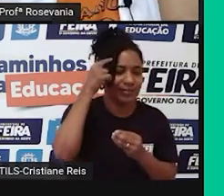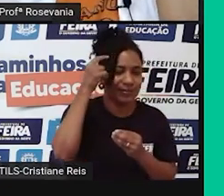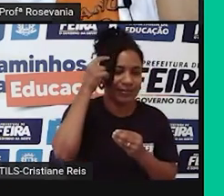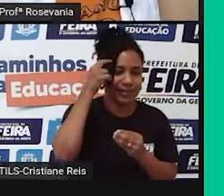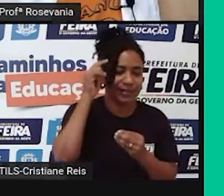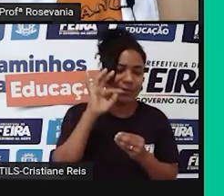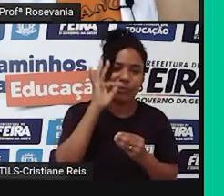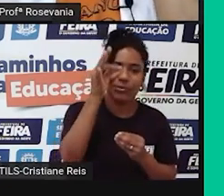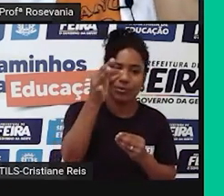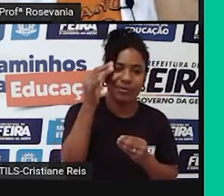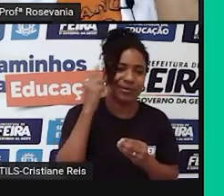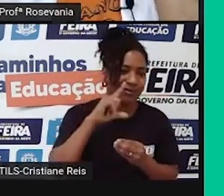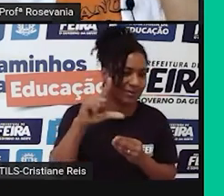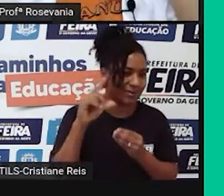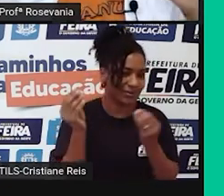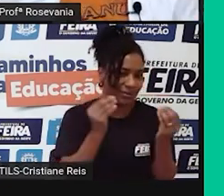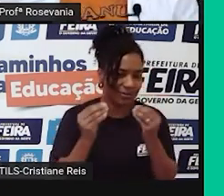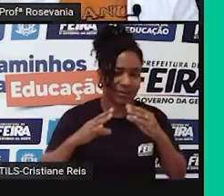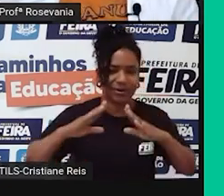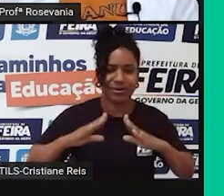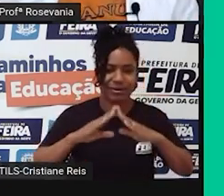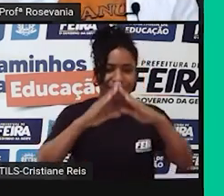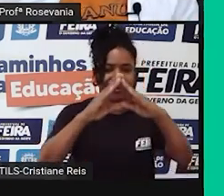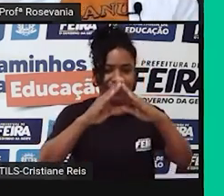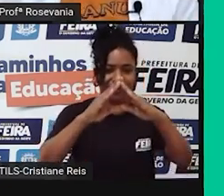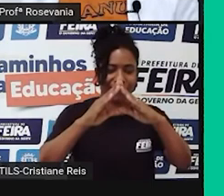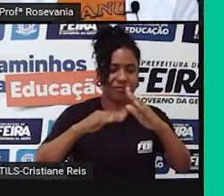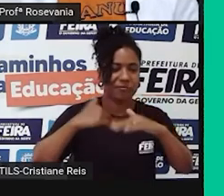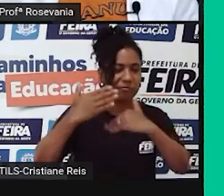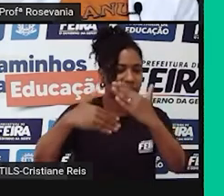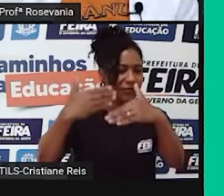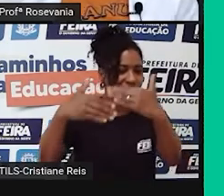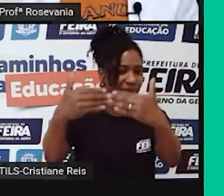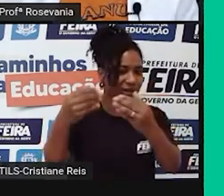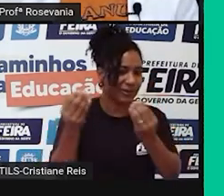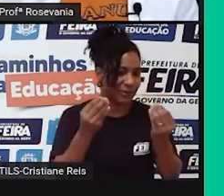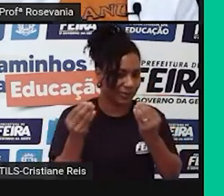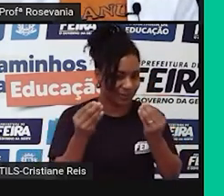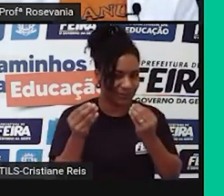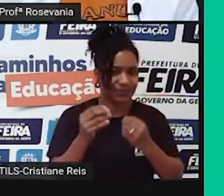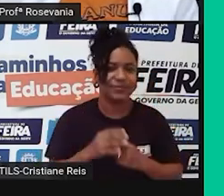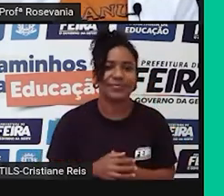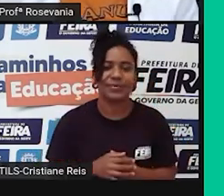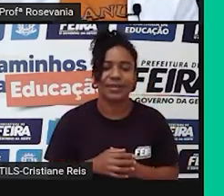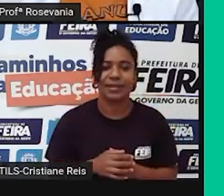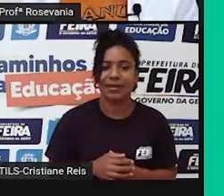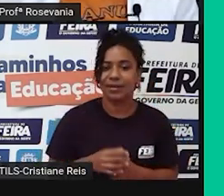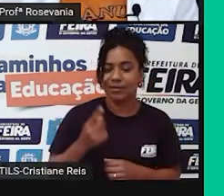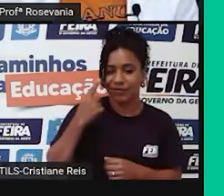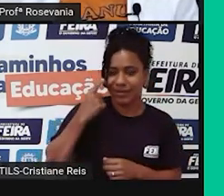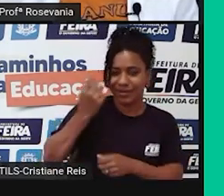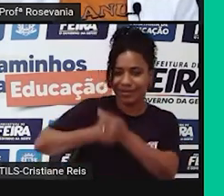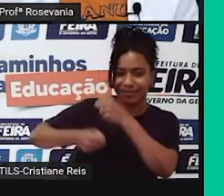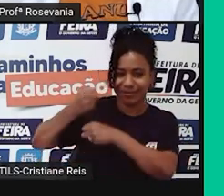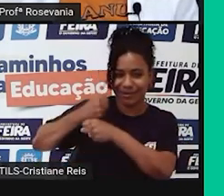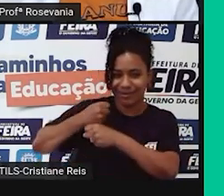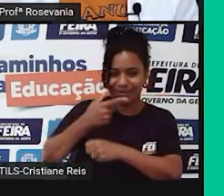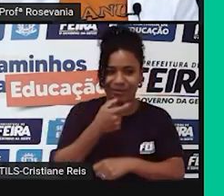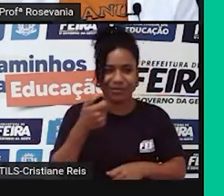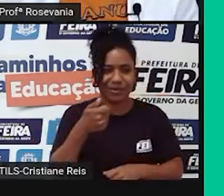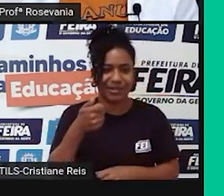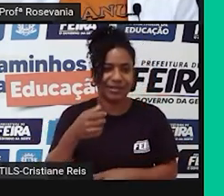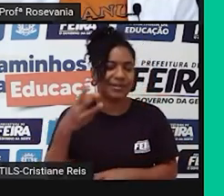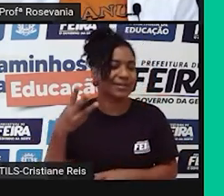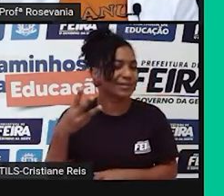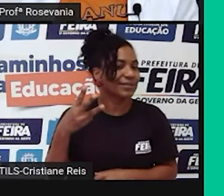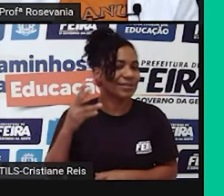relação a essa pirâmide etária. e você vai perceber que em 2013, olha